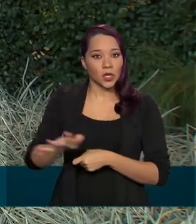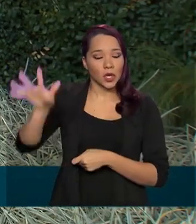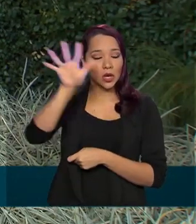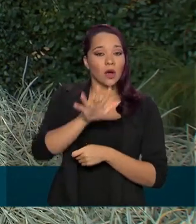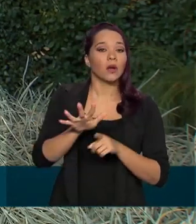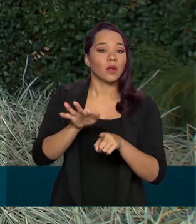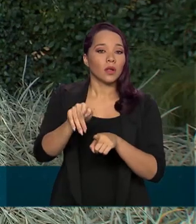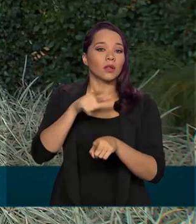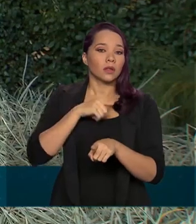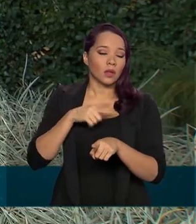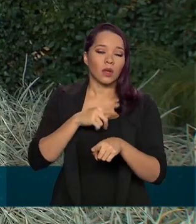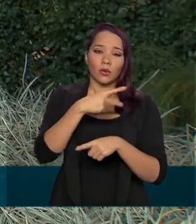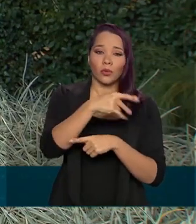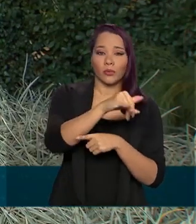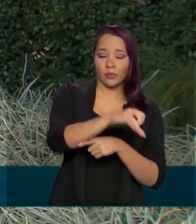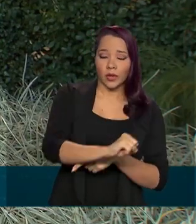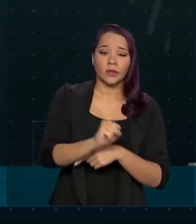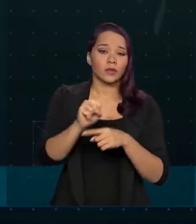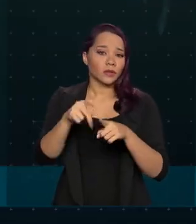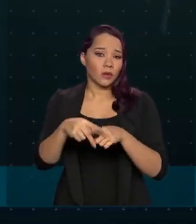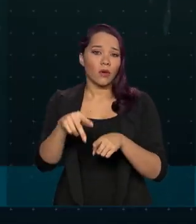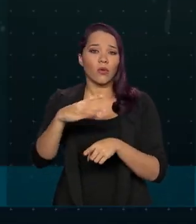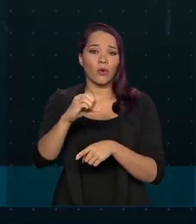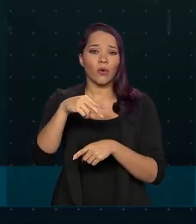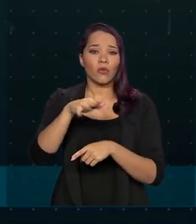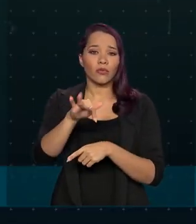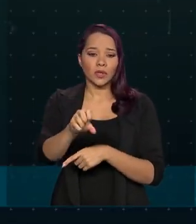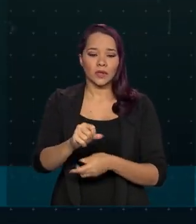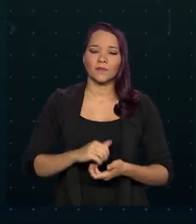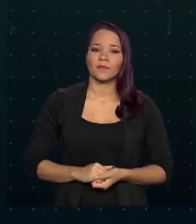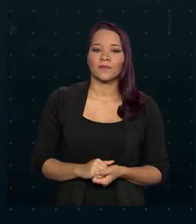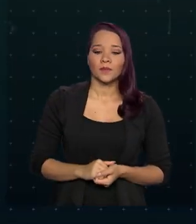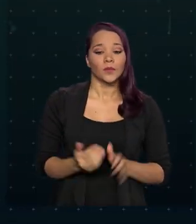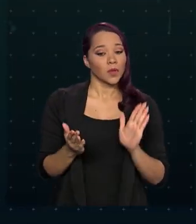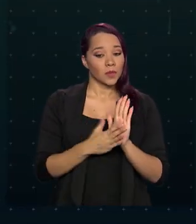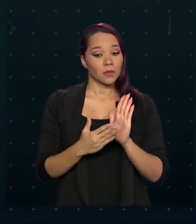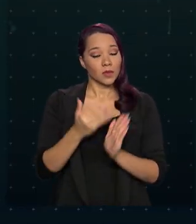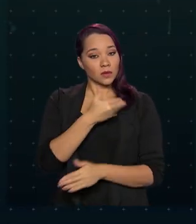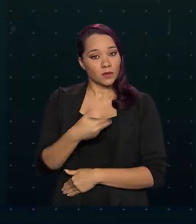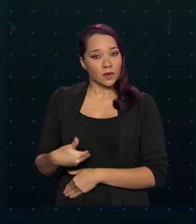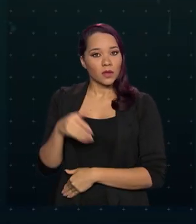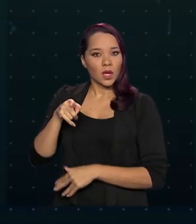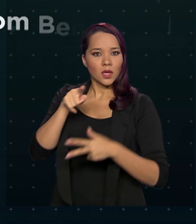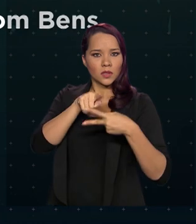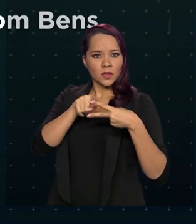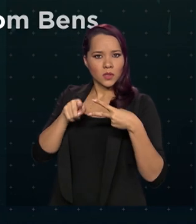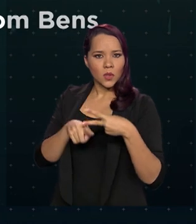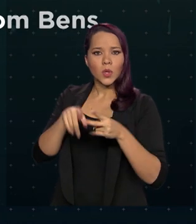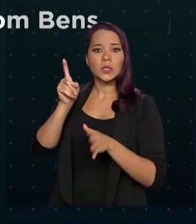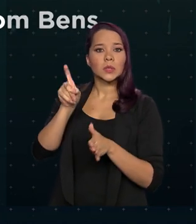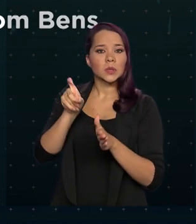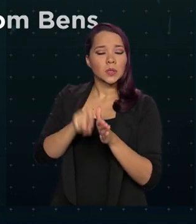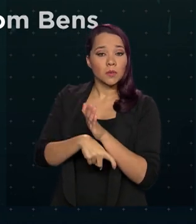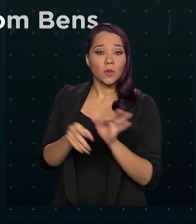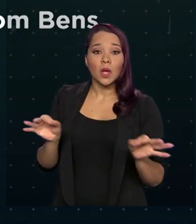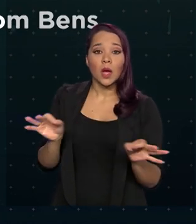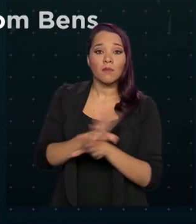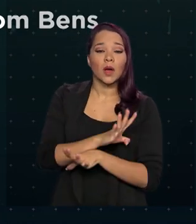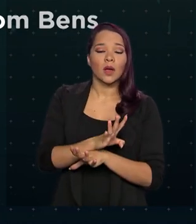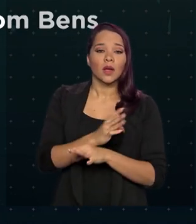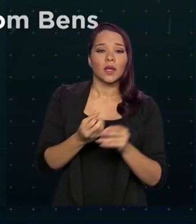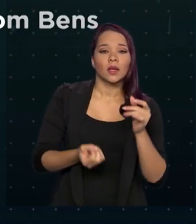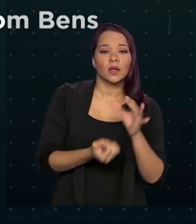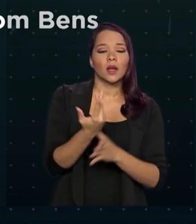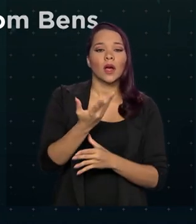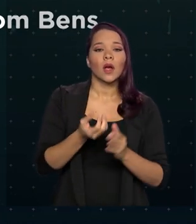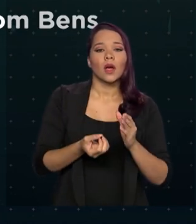tem a ver com o PIS-PASEP e COFINS. A proposta do governo é acabar com esses dois tributos e criar a Contribuição